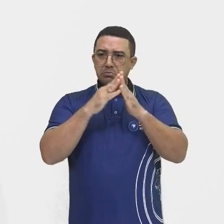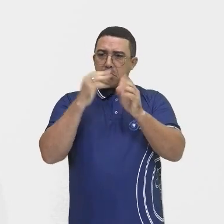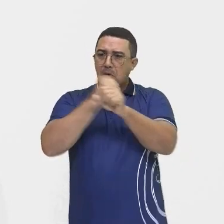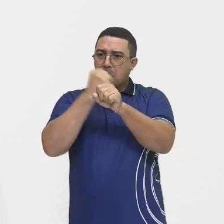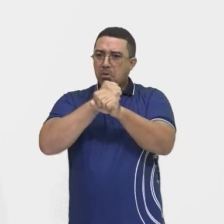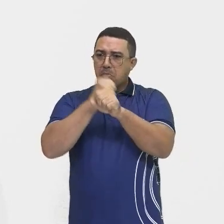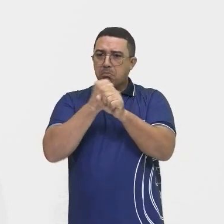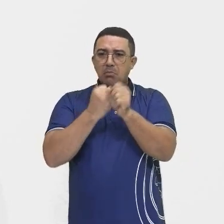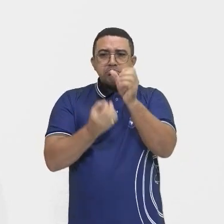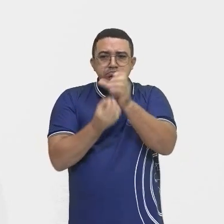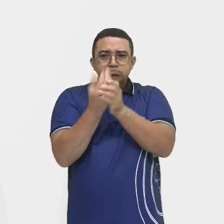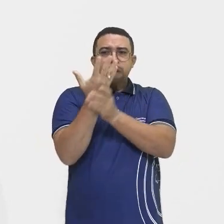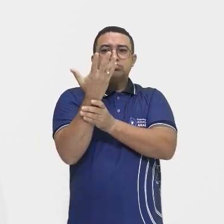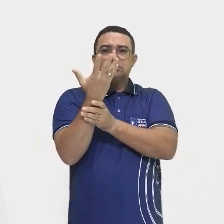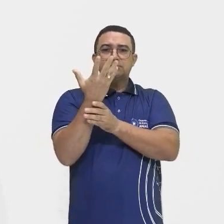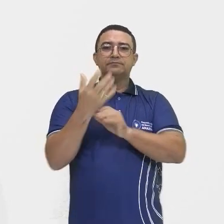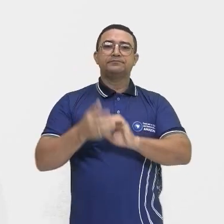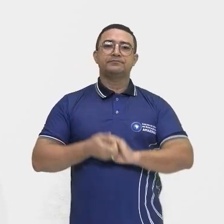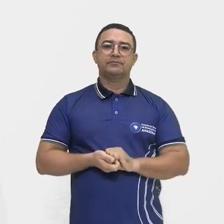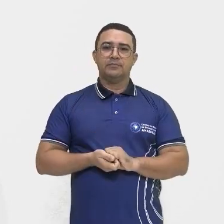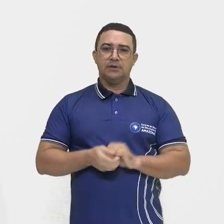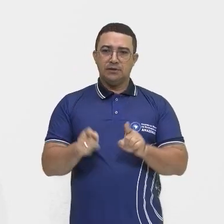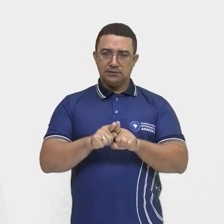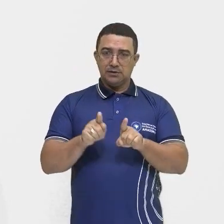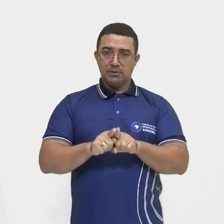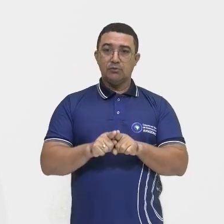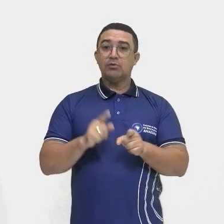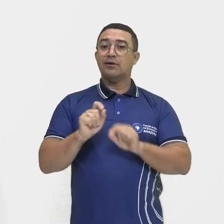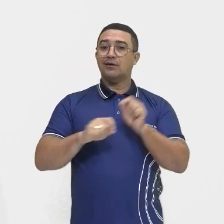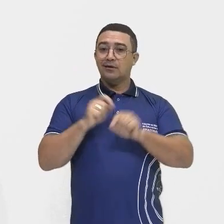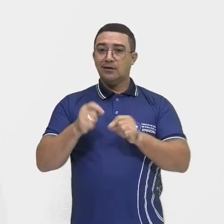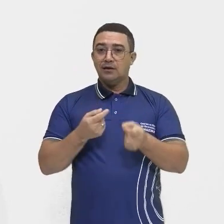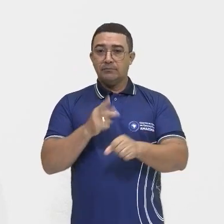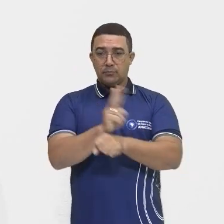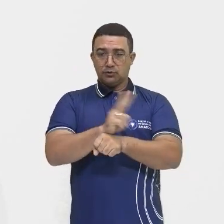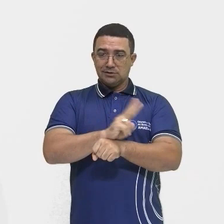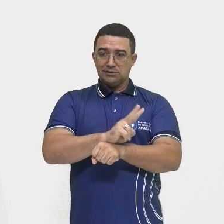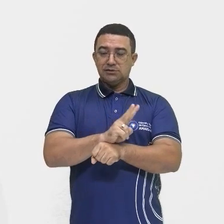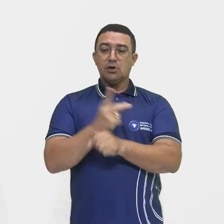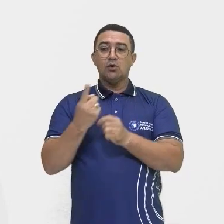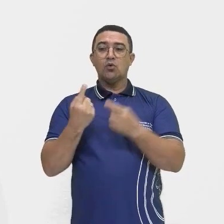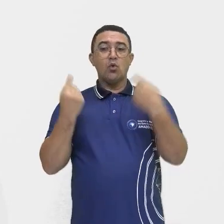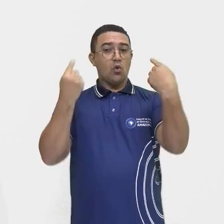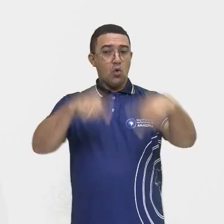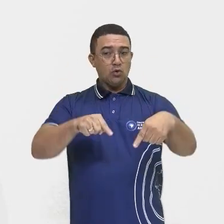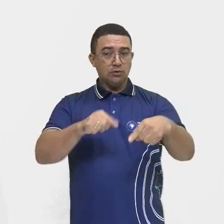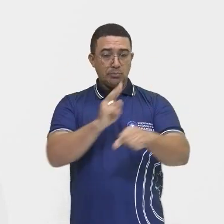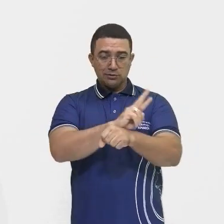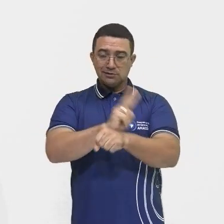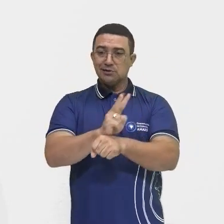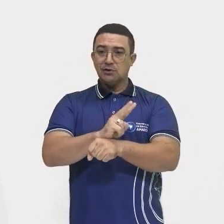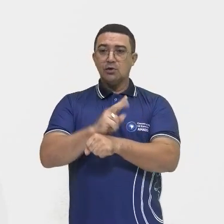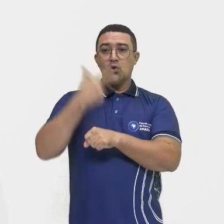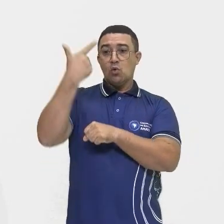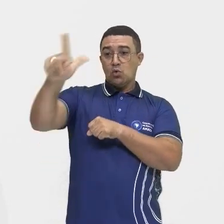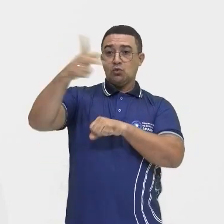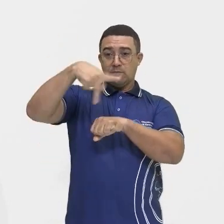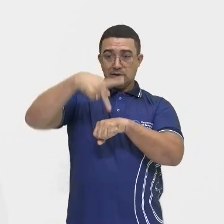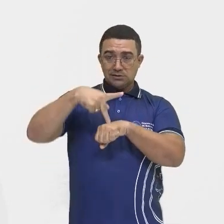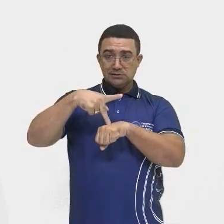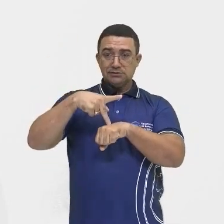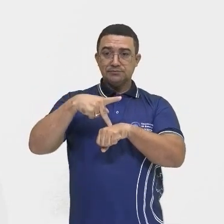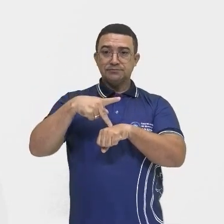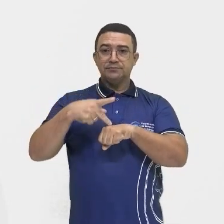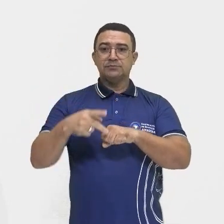Consequentemente, a gente tem ali a defesa contra invasões estrangeiras, né? A criação de bases para novas expansões durante